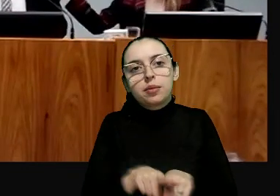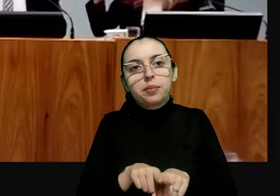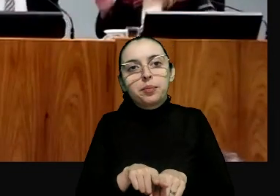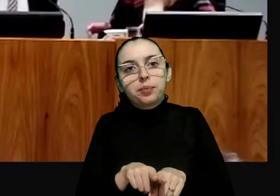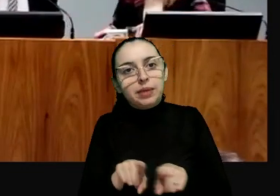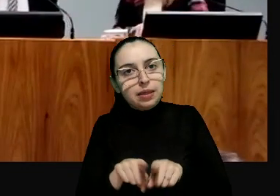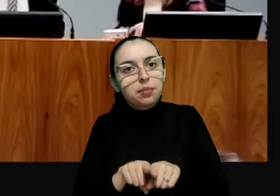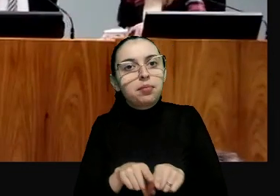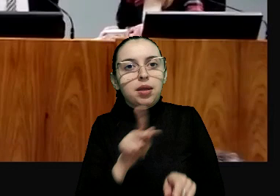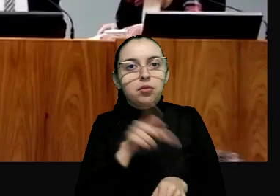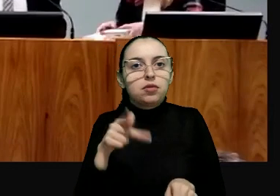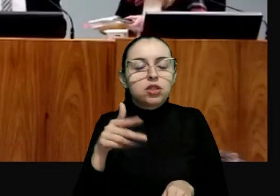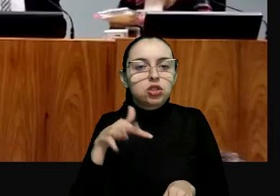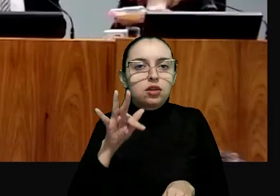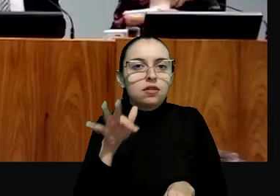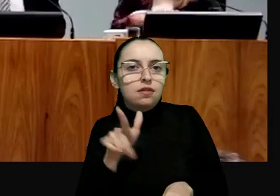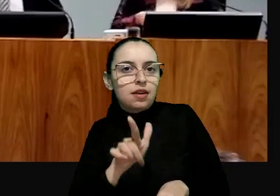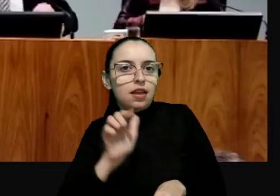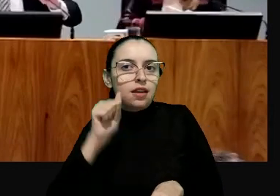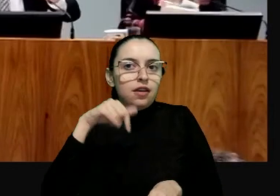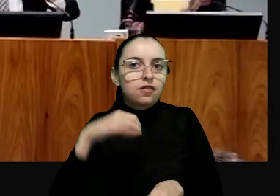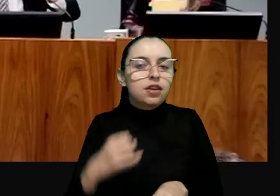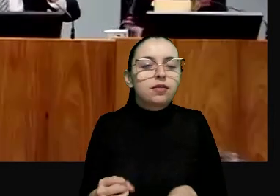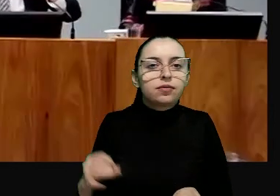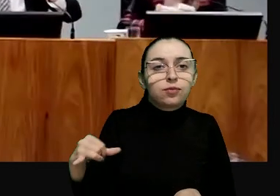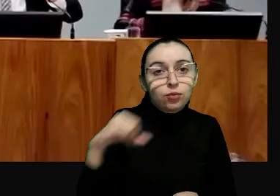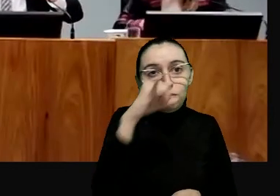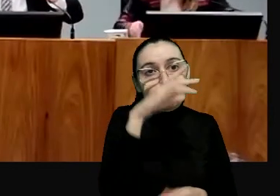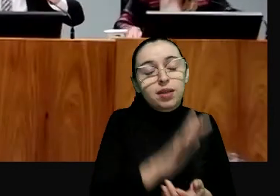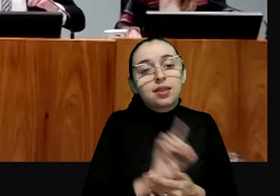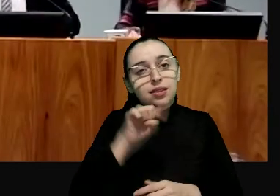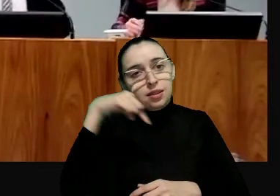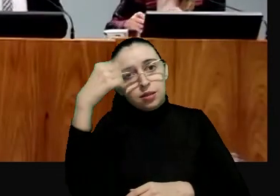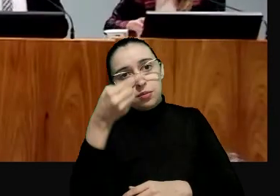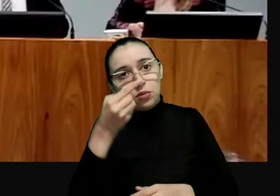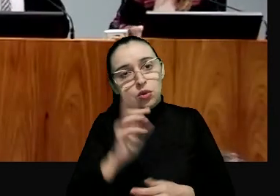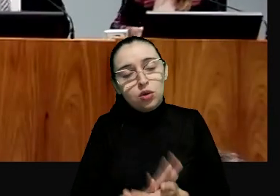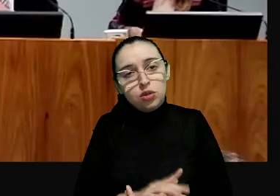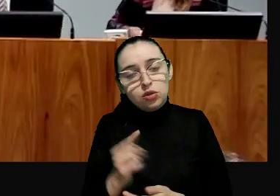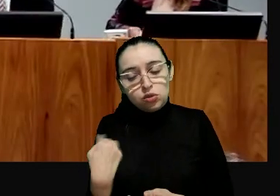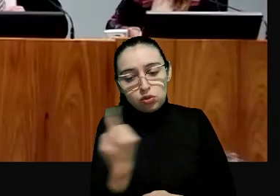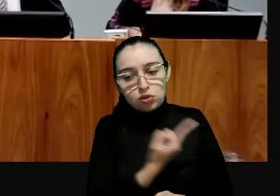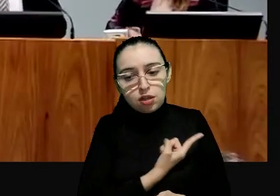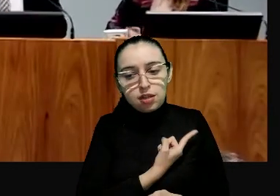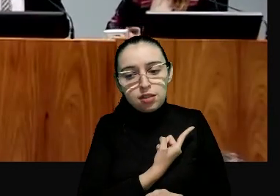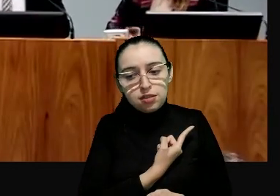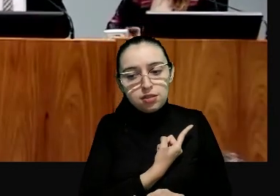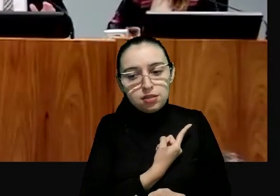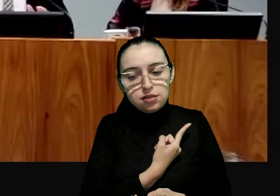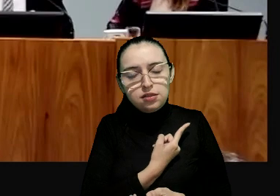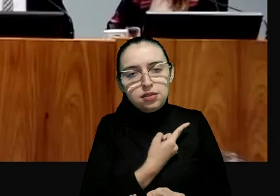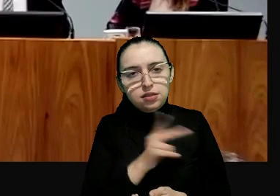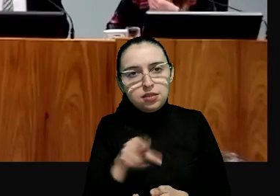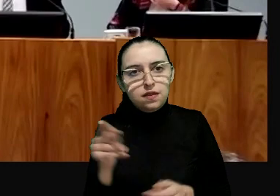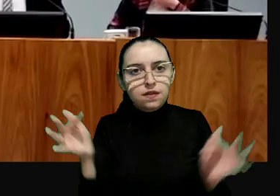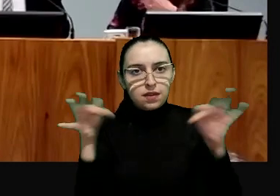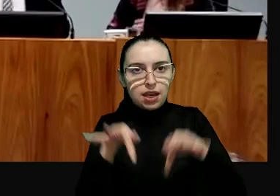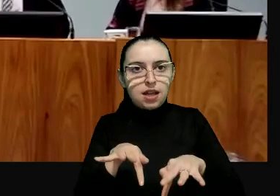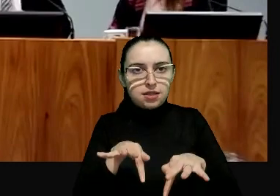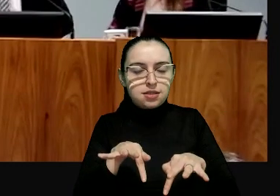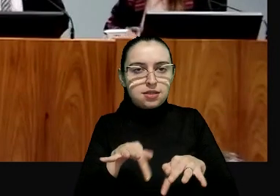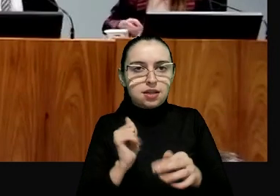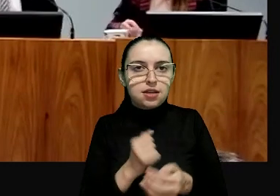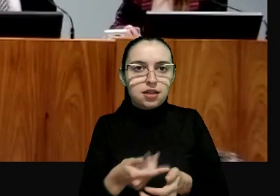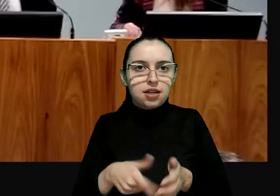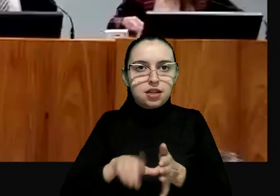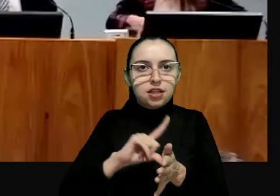e voa, né? Mais tarde, nós vamos encaminhar para o final.